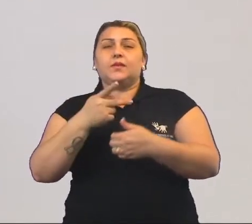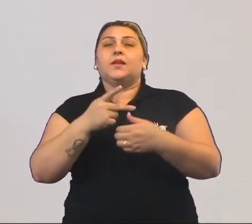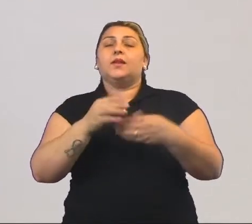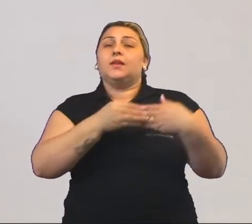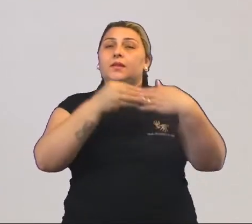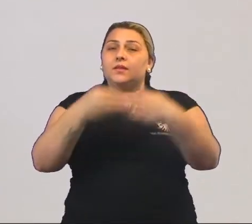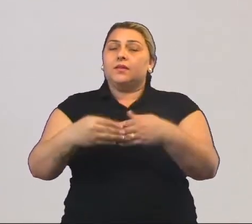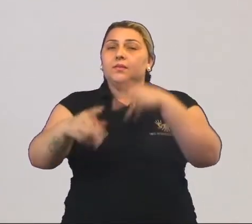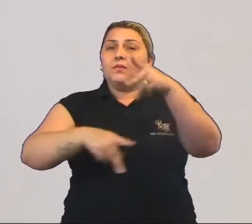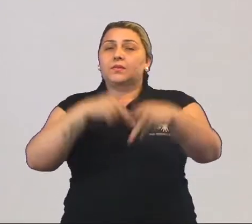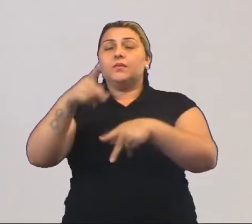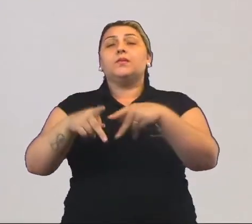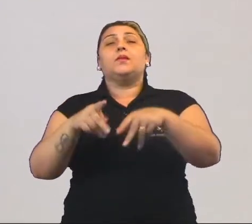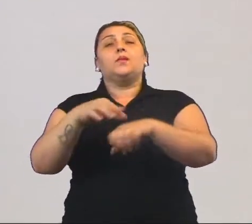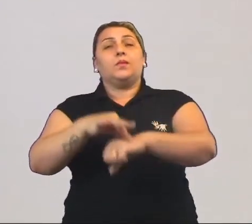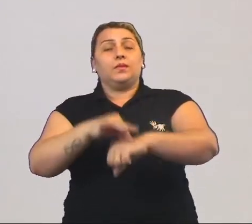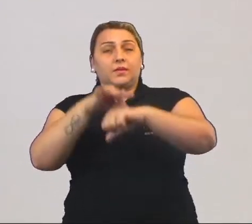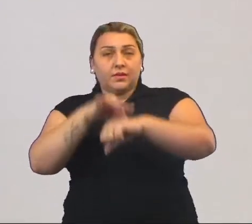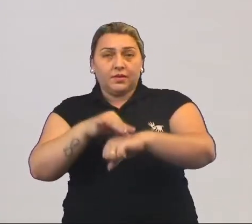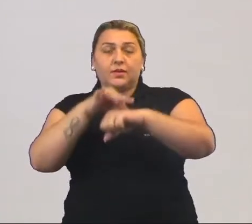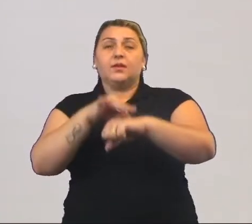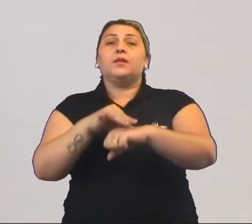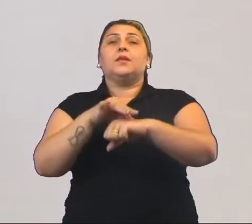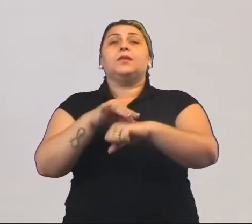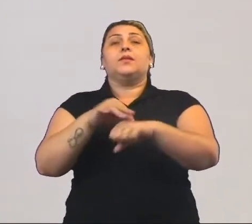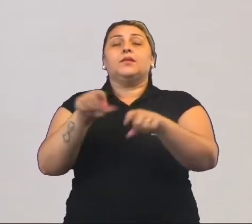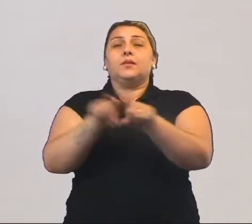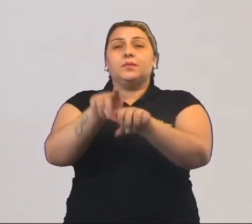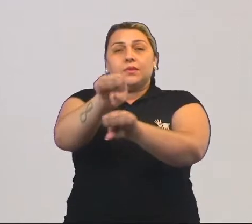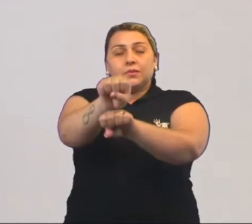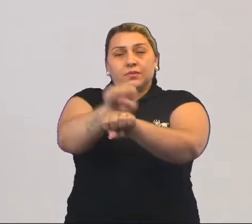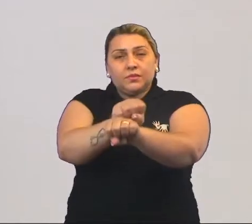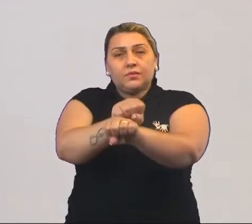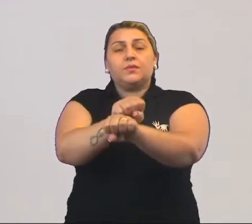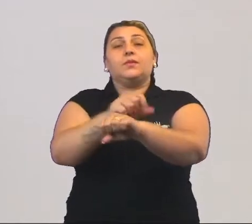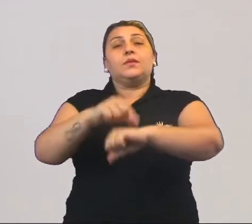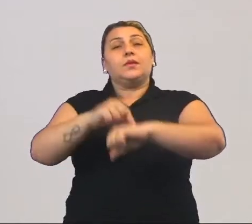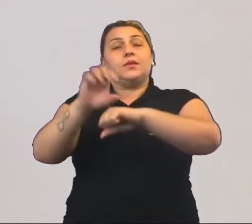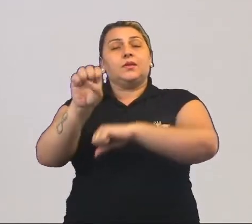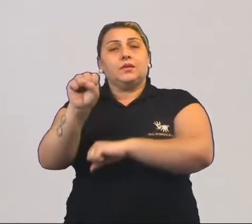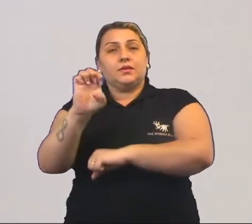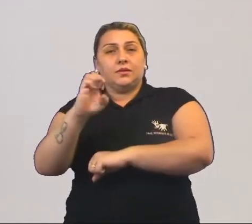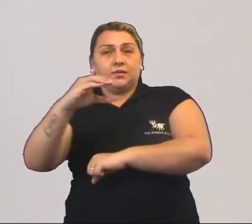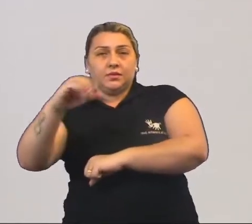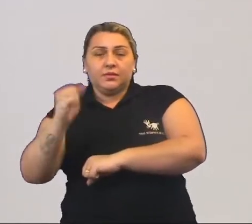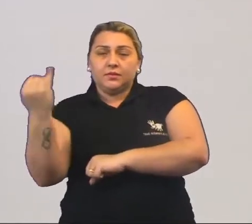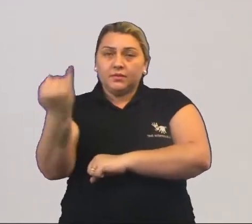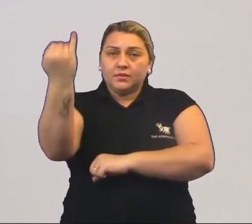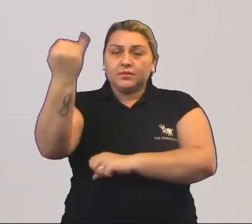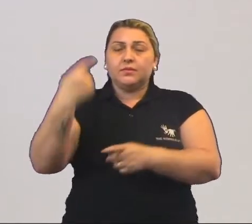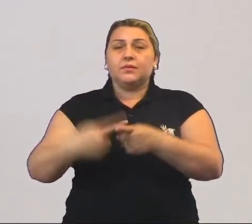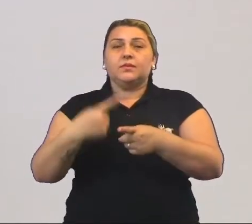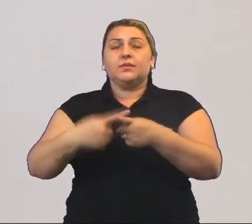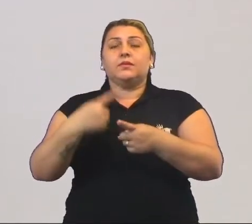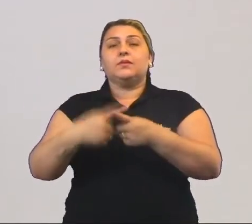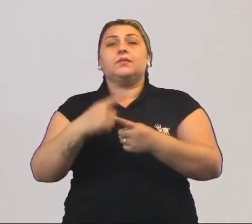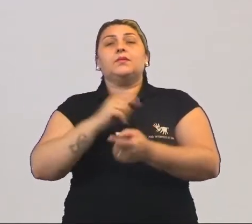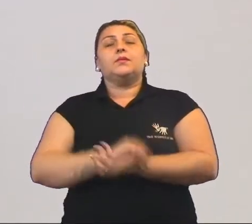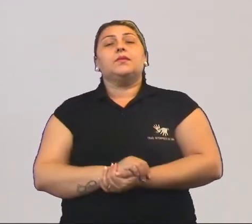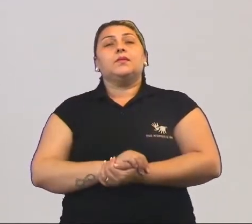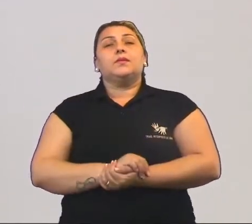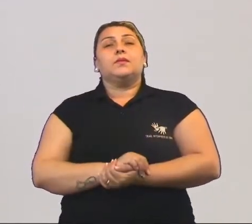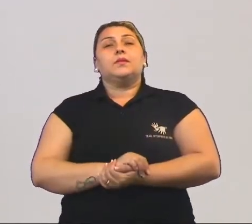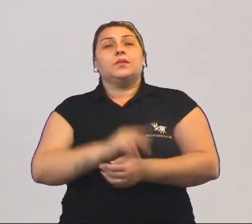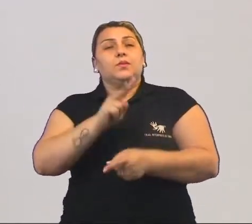população com carne fresca e couro, mas com a carne seca, a carne seca era muito importante porque como ela era